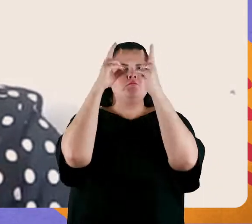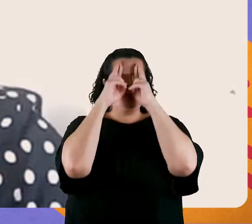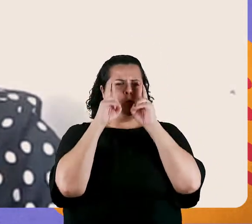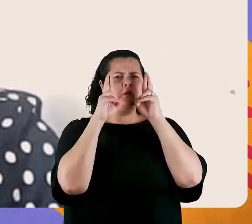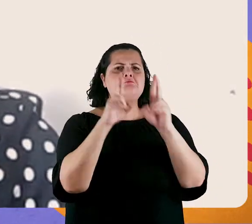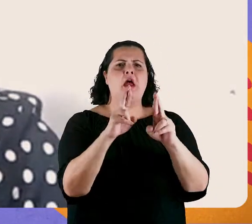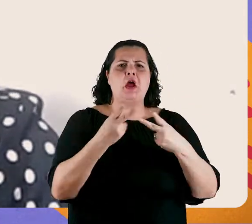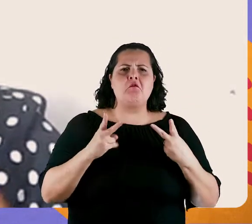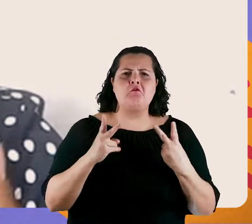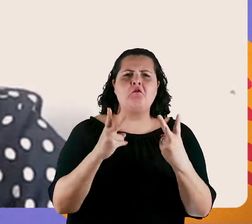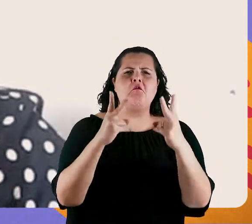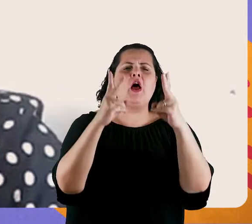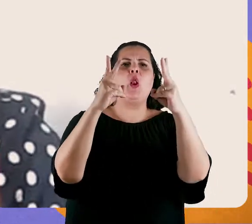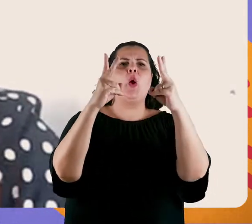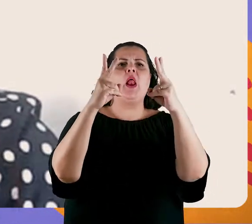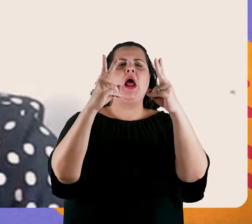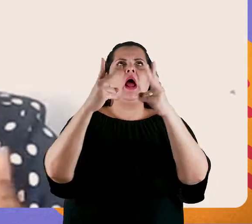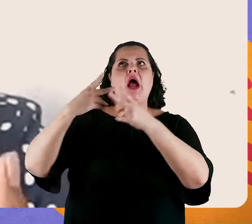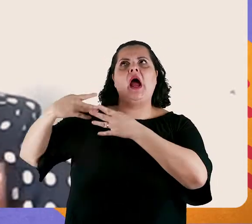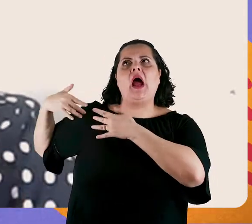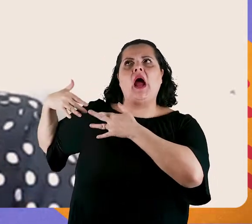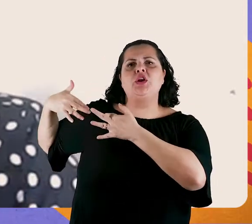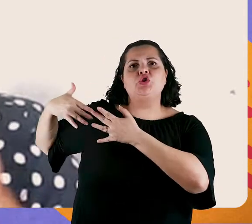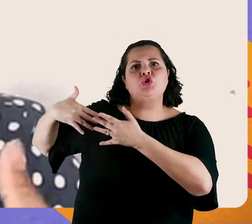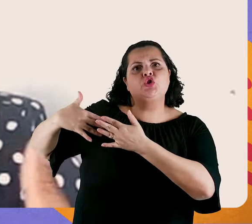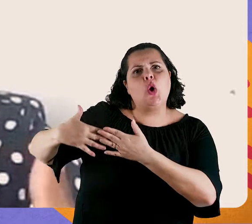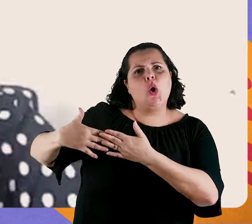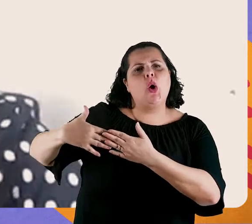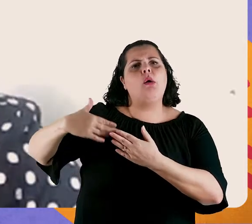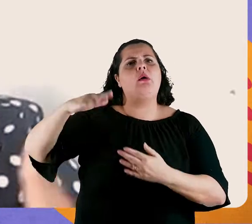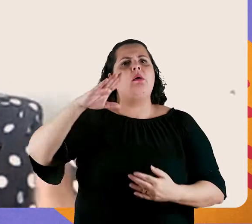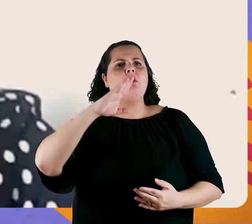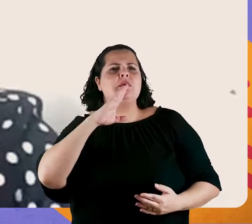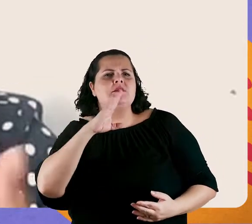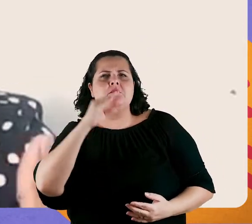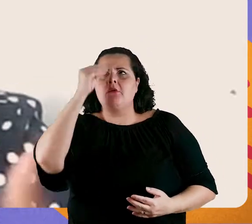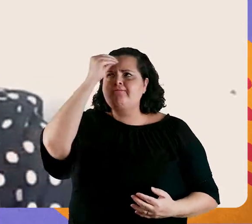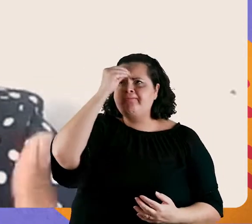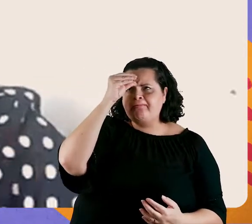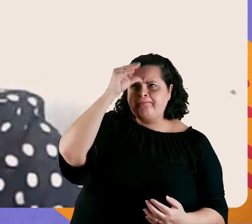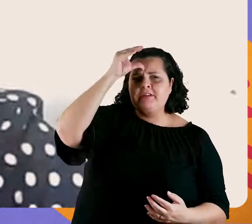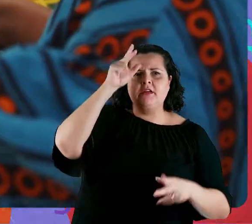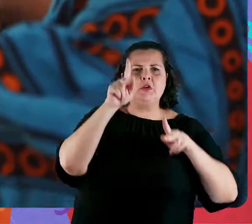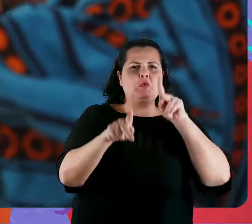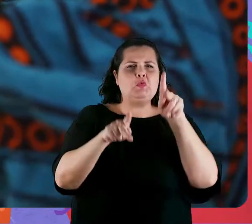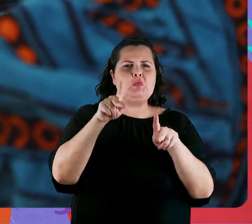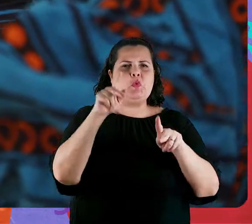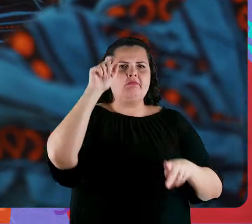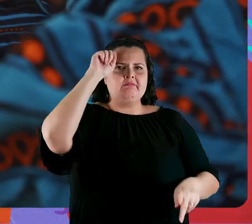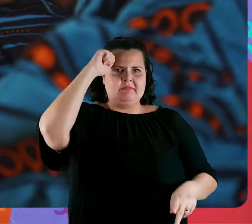valorização e o respeito ao legado, à trajetória, aos conhecimentos, à história do povo negro.